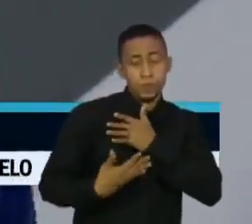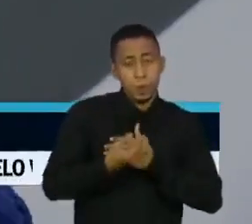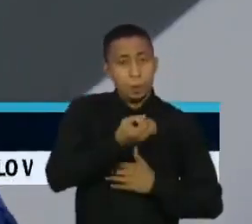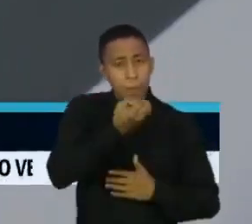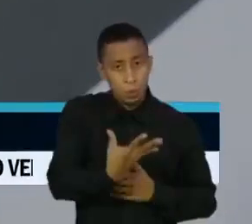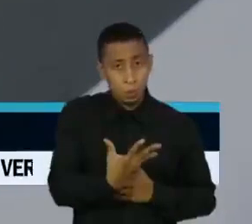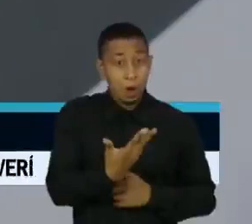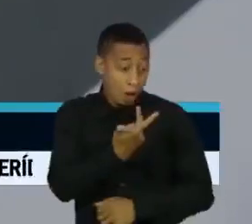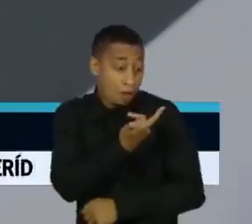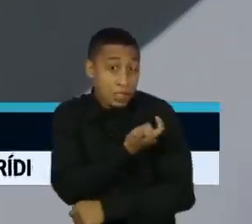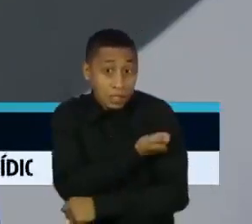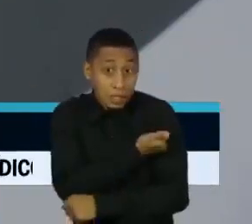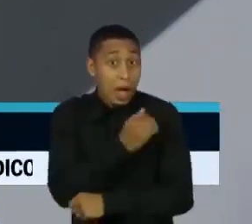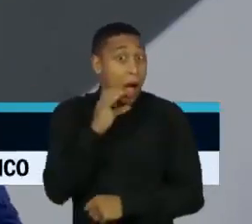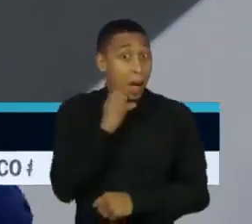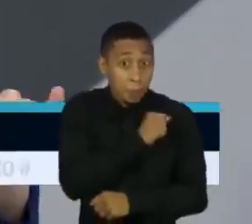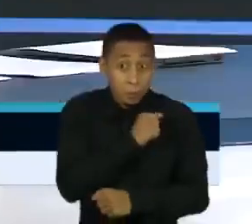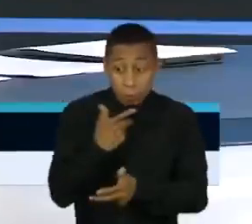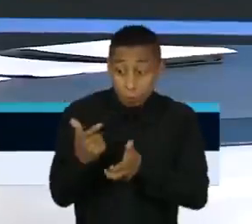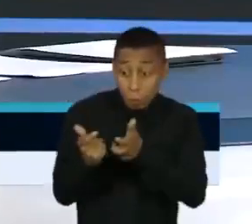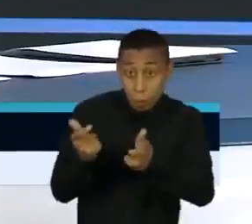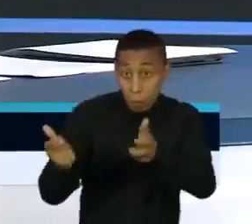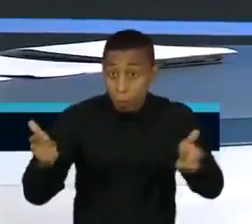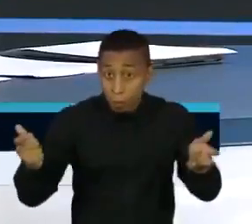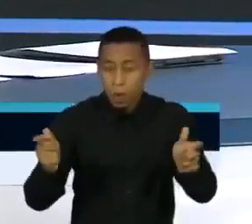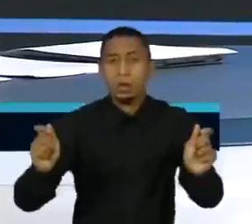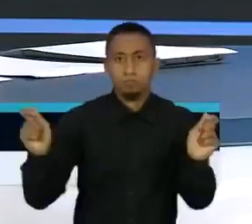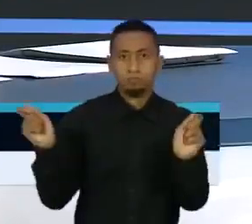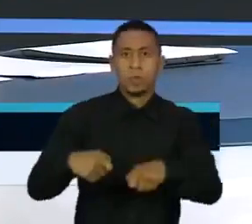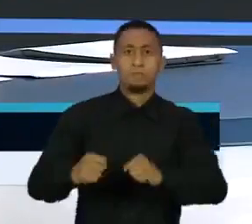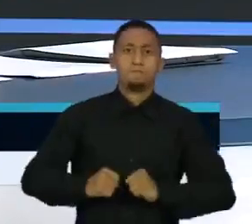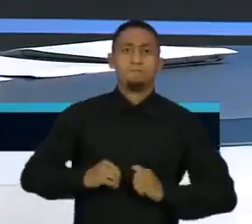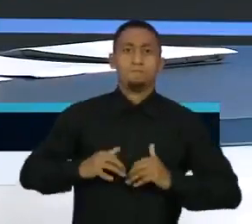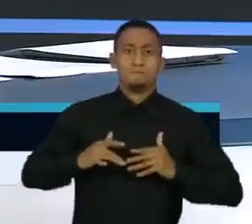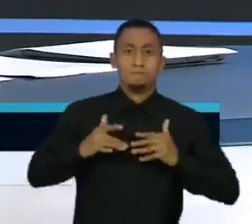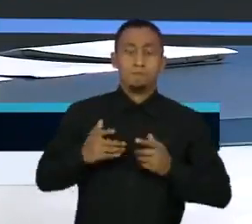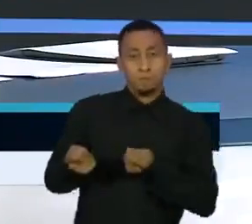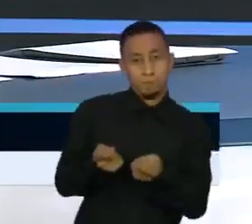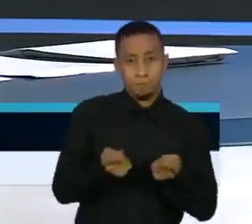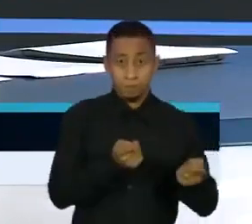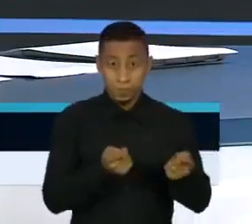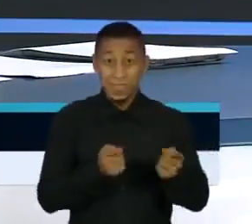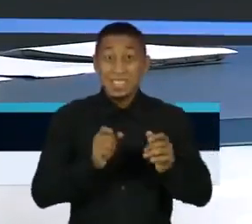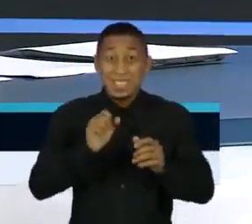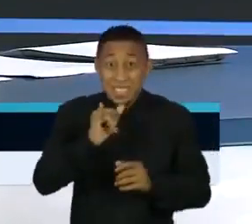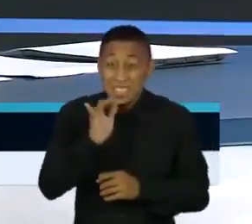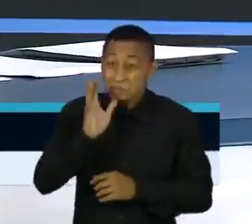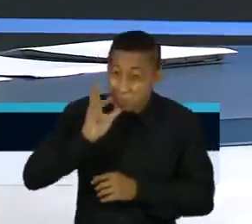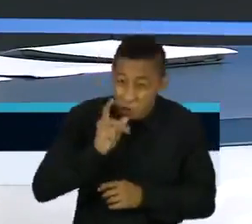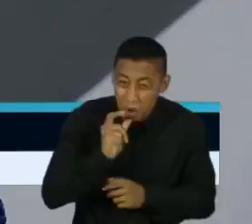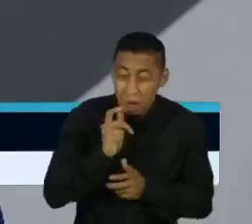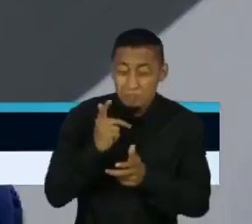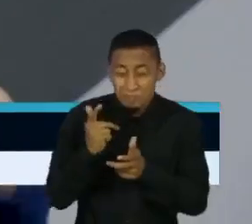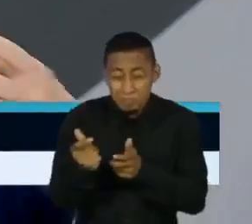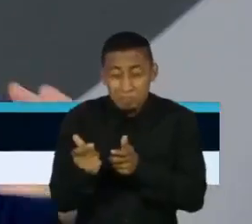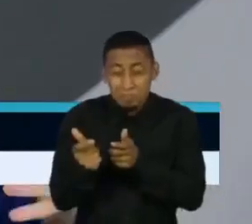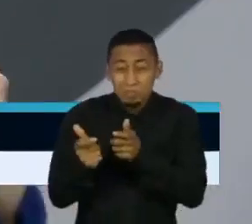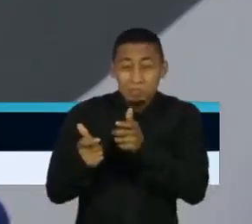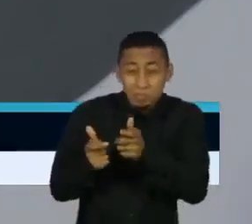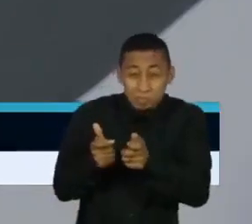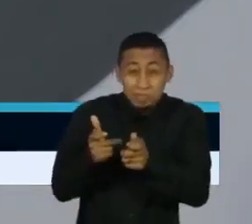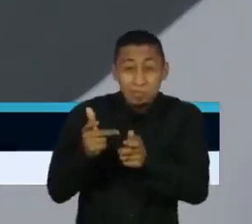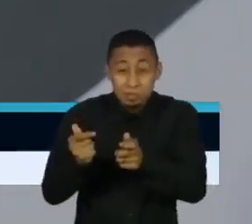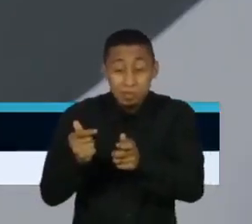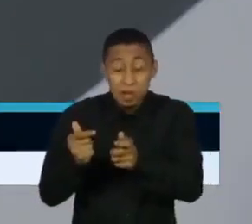gente tem, se a gente usar rapidamente, a gente vai dar conta da pandemia. Mas se a gente demorar muito, podem surgir